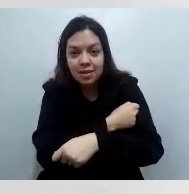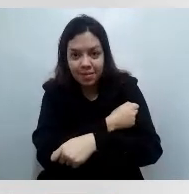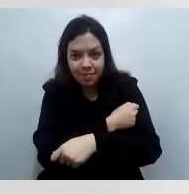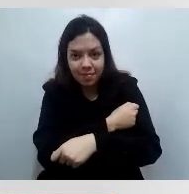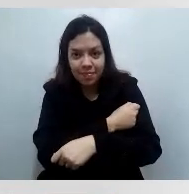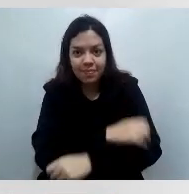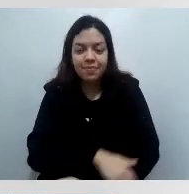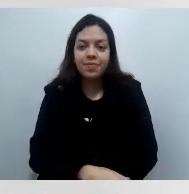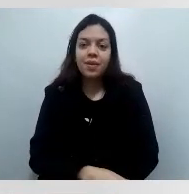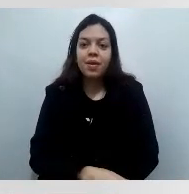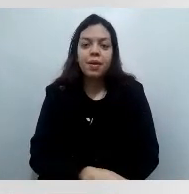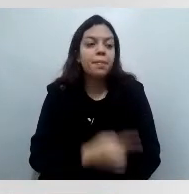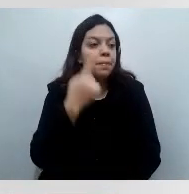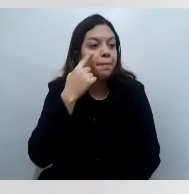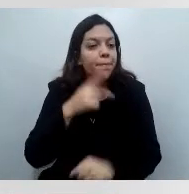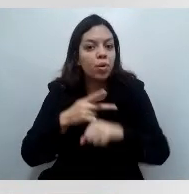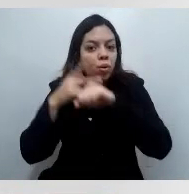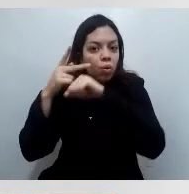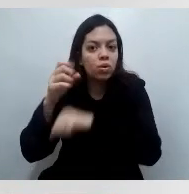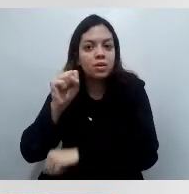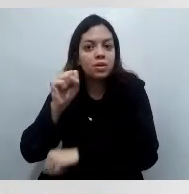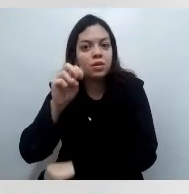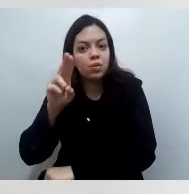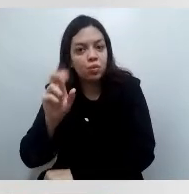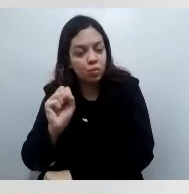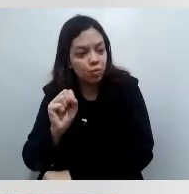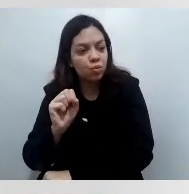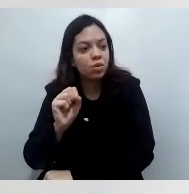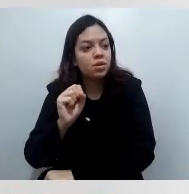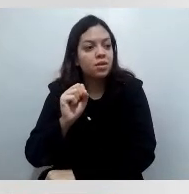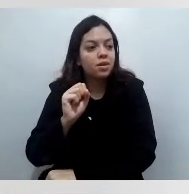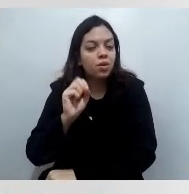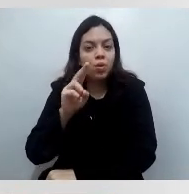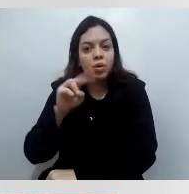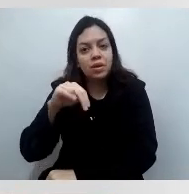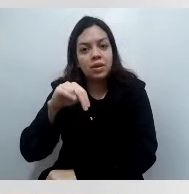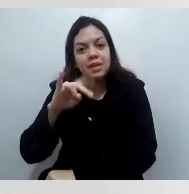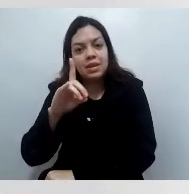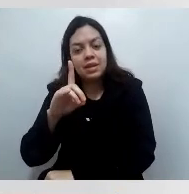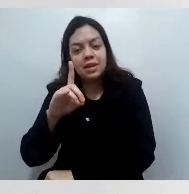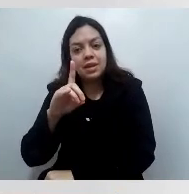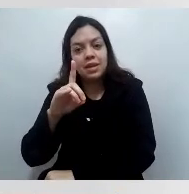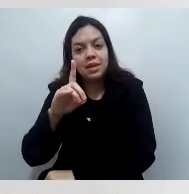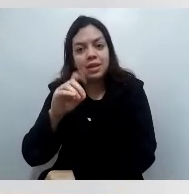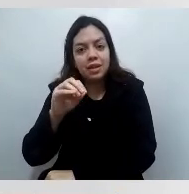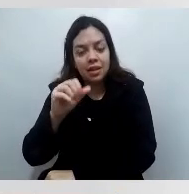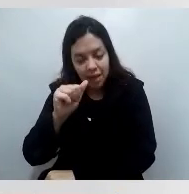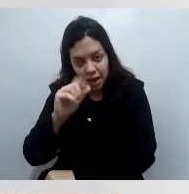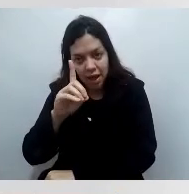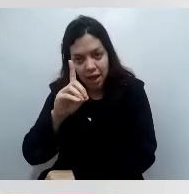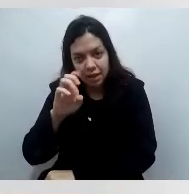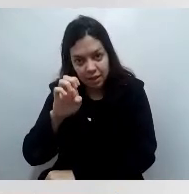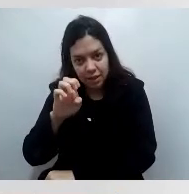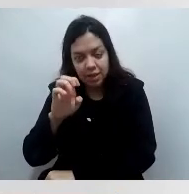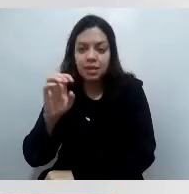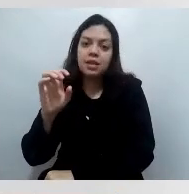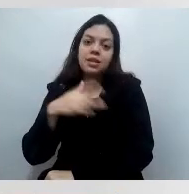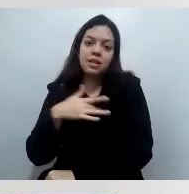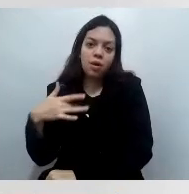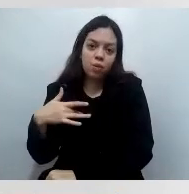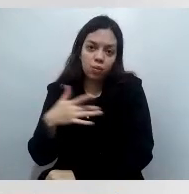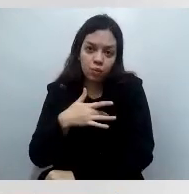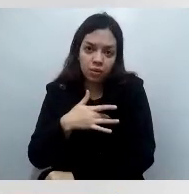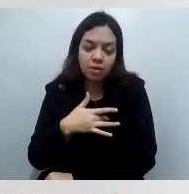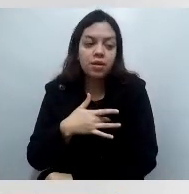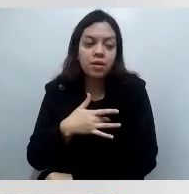lá com toda a dedicação que estão recebendo toda a população, todo mundo, todos os grupos, foi assim com os